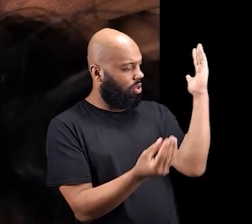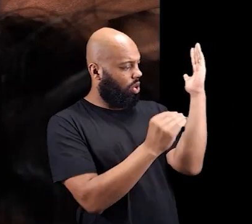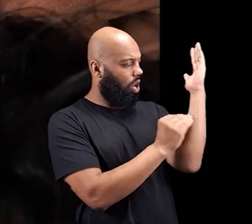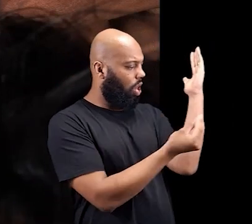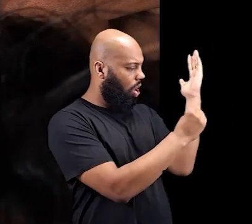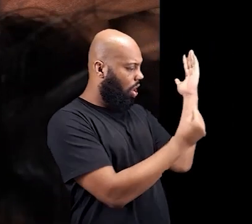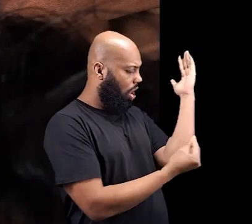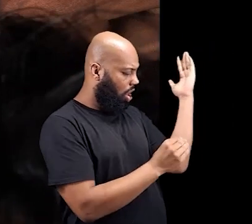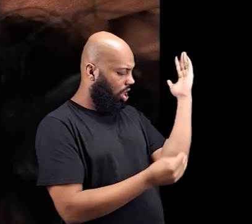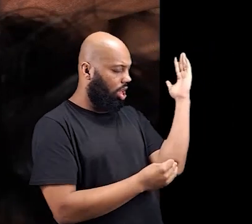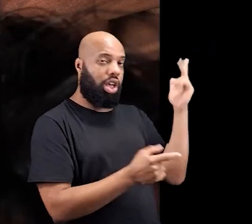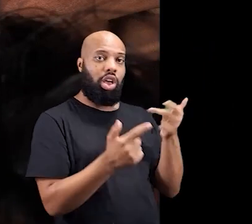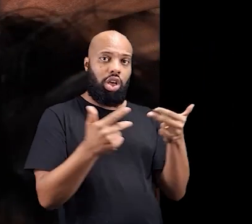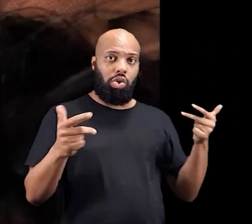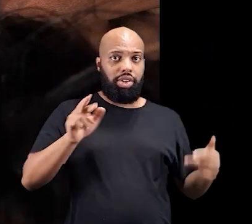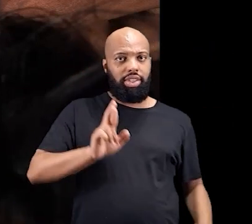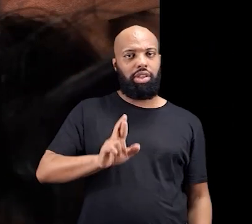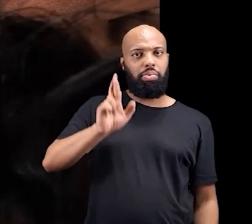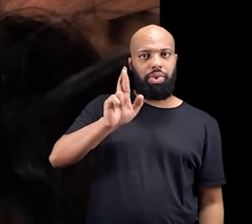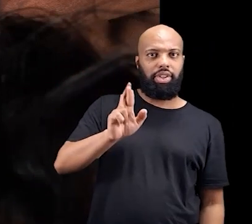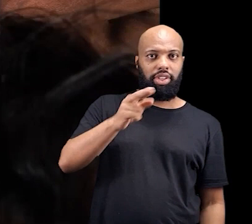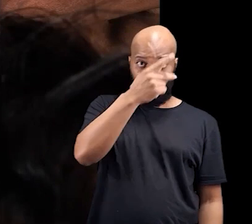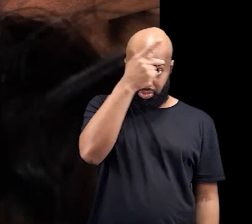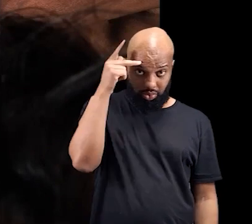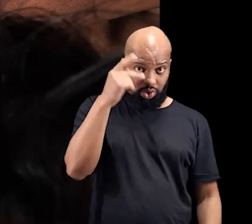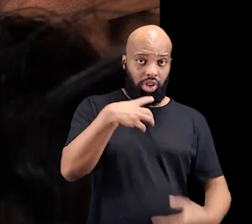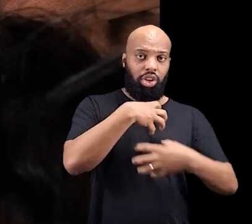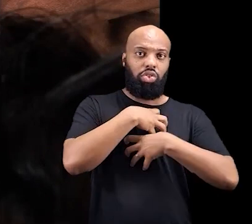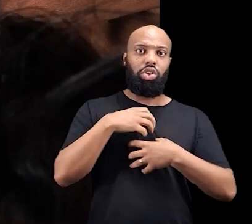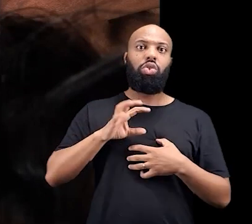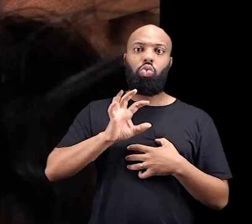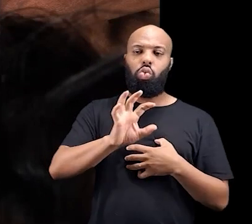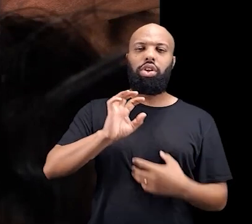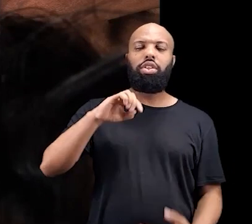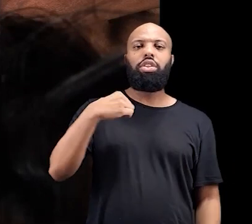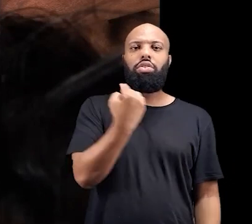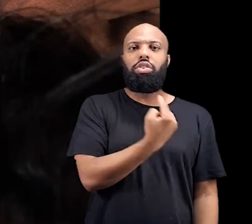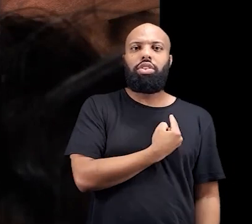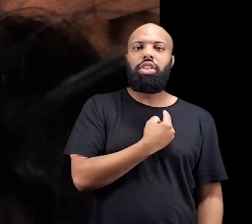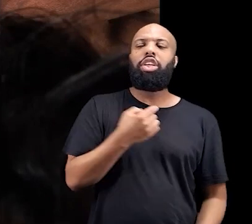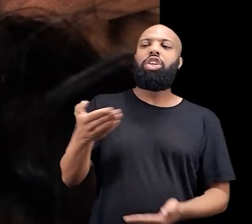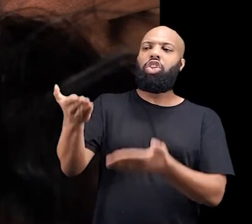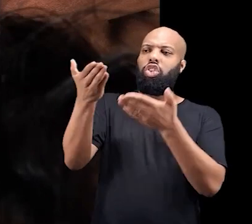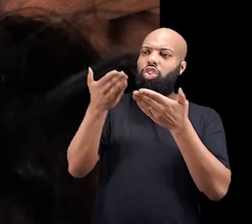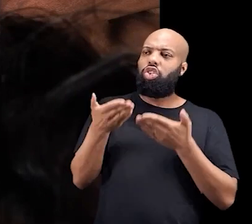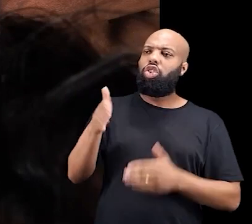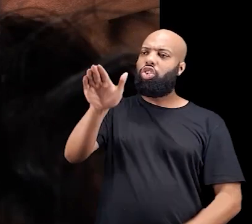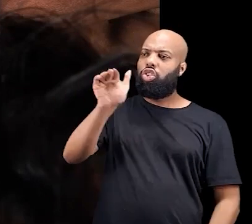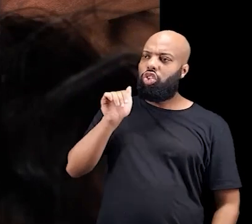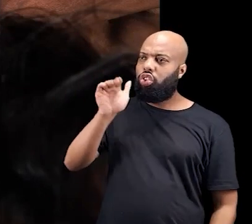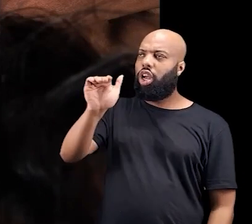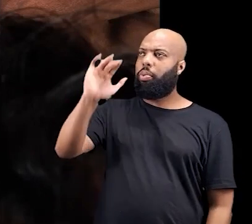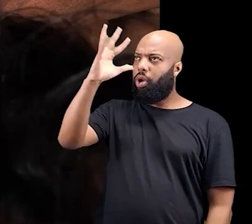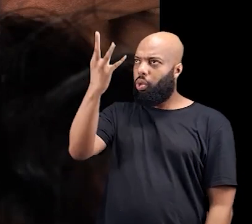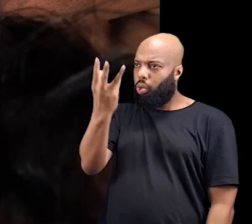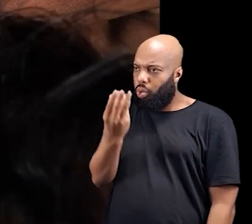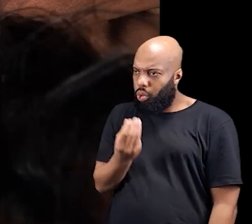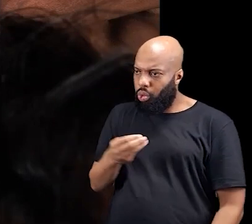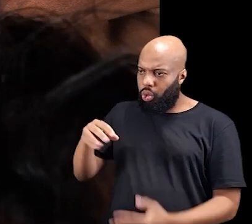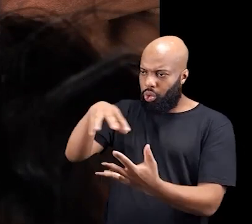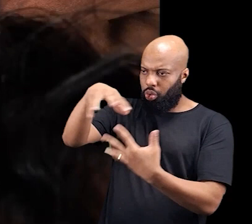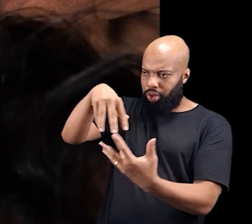tronco, eles vão colocar adereços, né? Que representam essa pessoa. Para quê? Para que a gente possa começar a chamar o